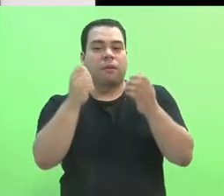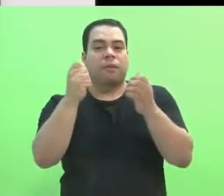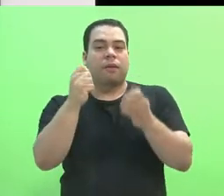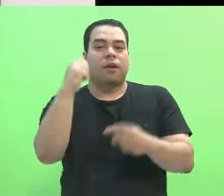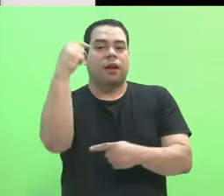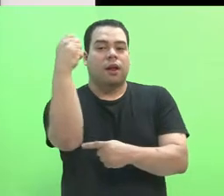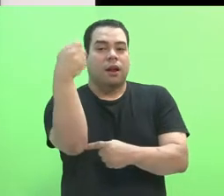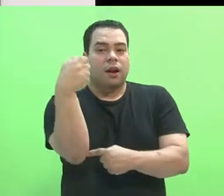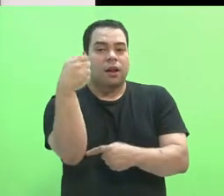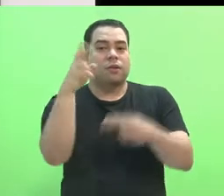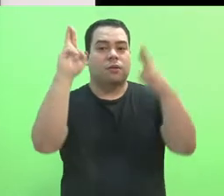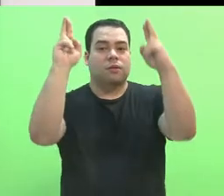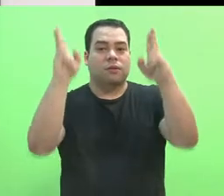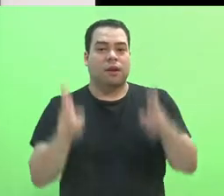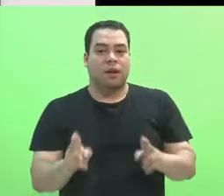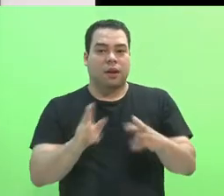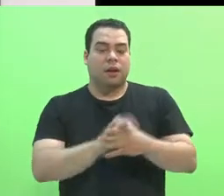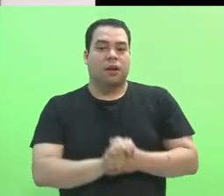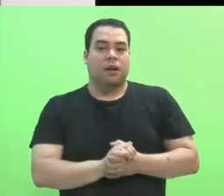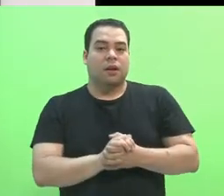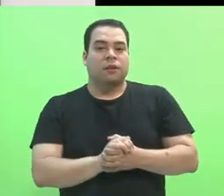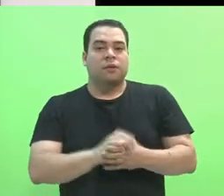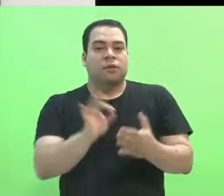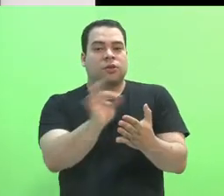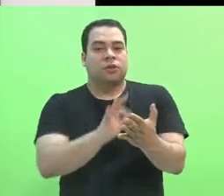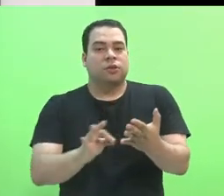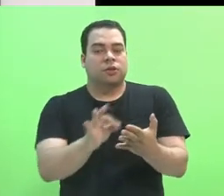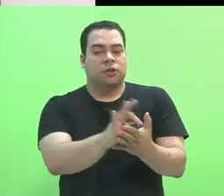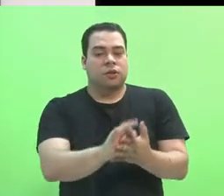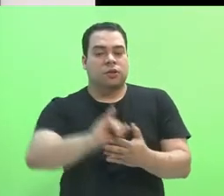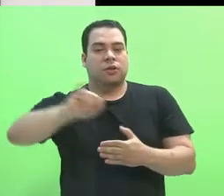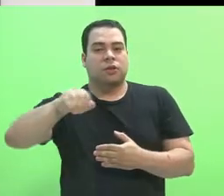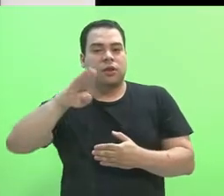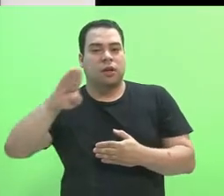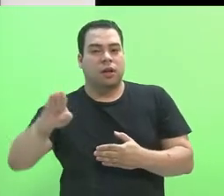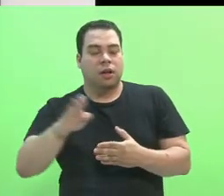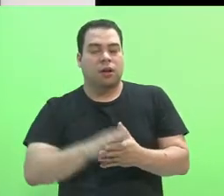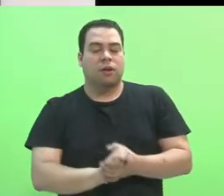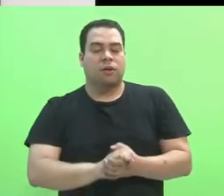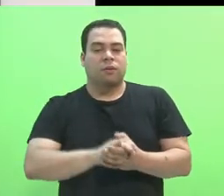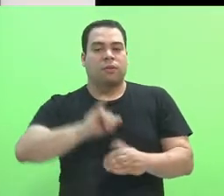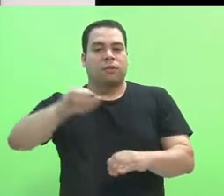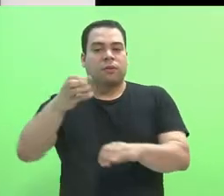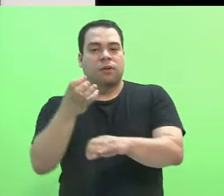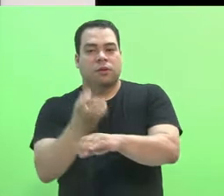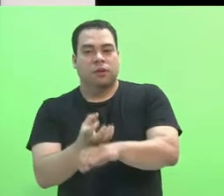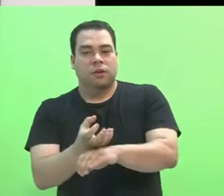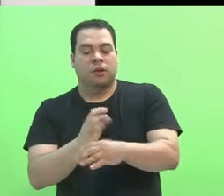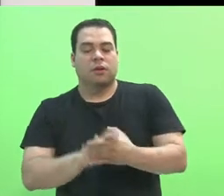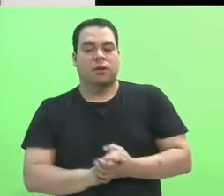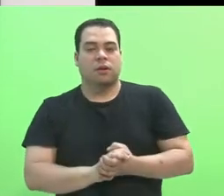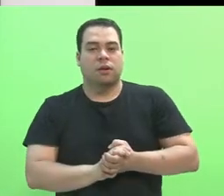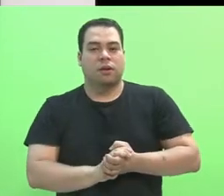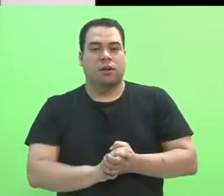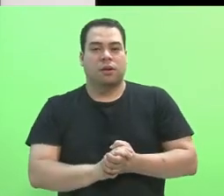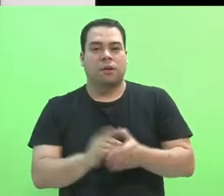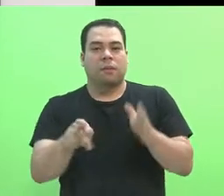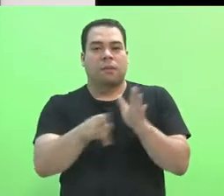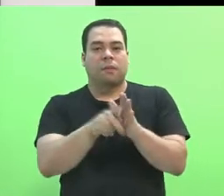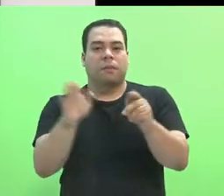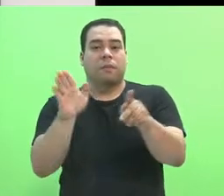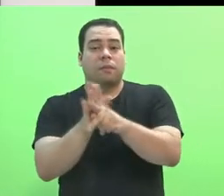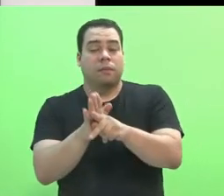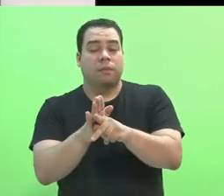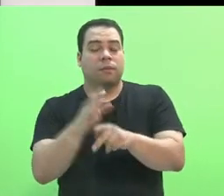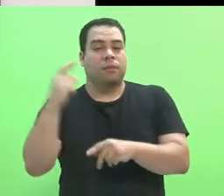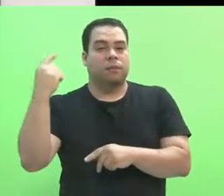Diamantina, Janaúba, Januária, Montes Claros, Pirapora, Porteirinha, Salinas, Teófilo Ottoni e